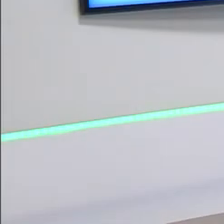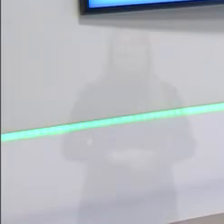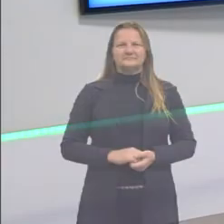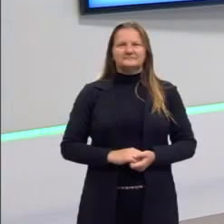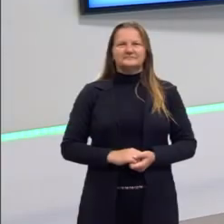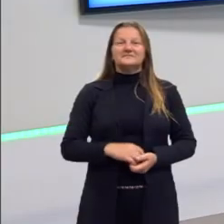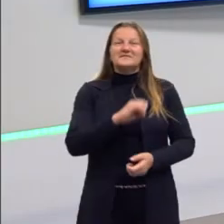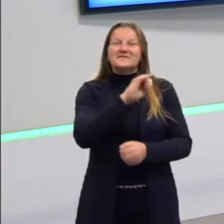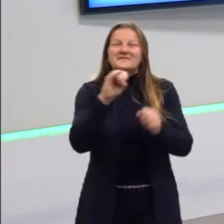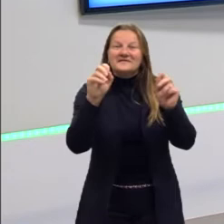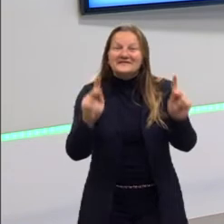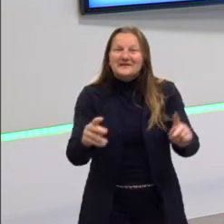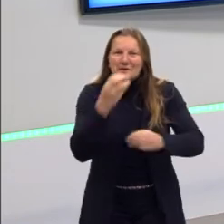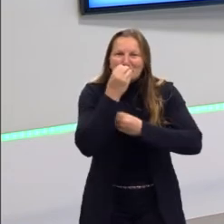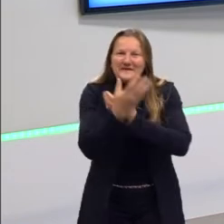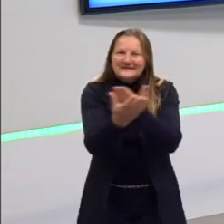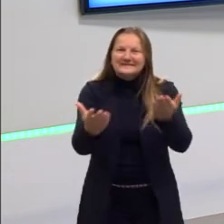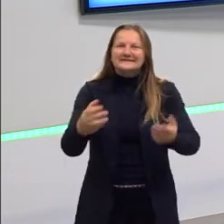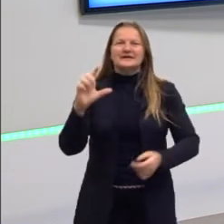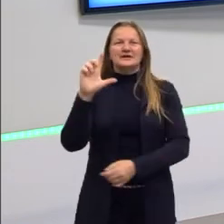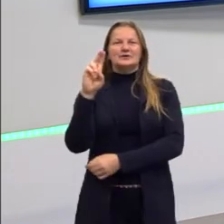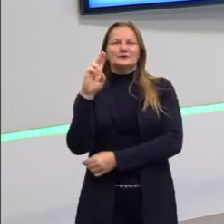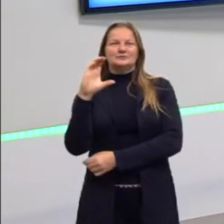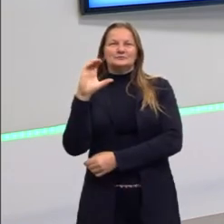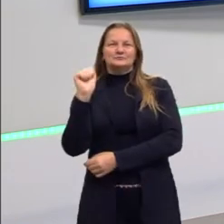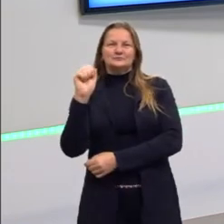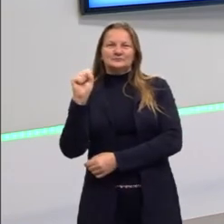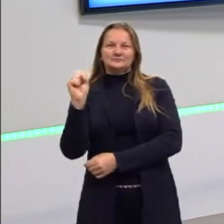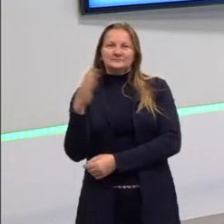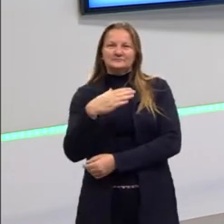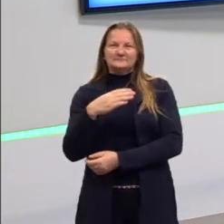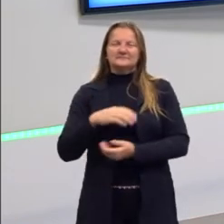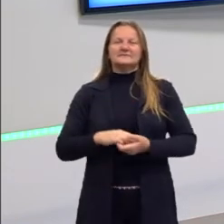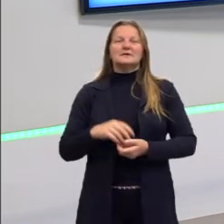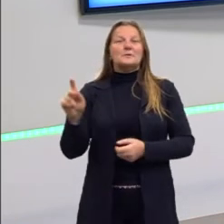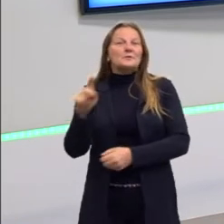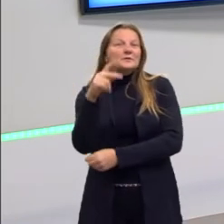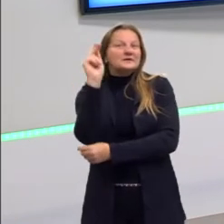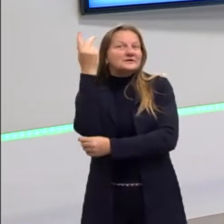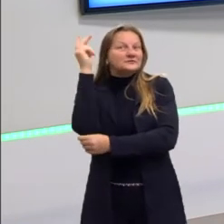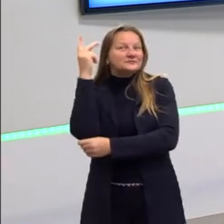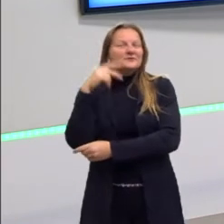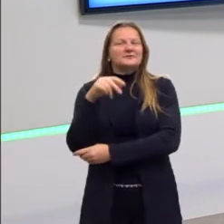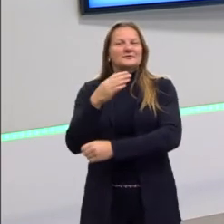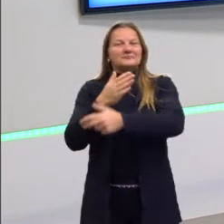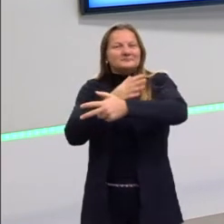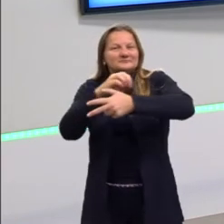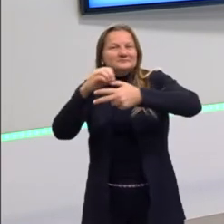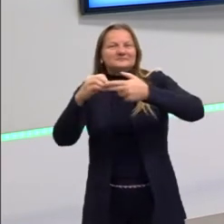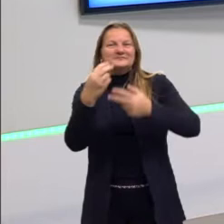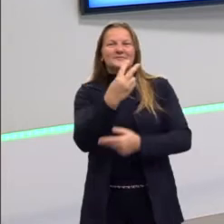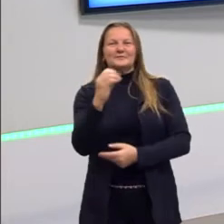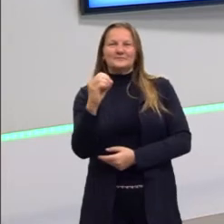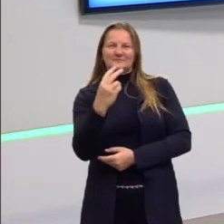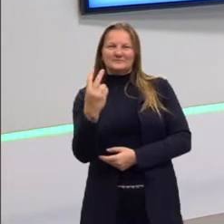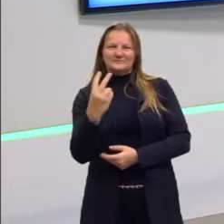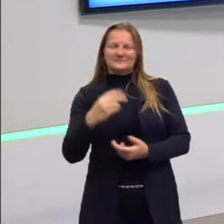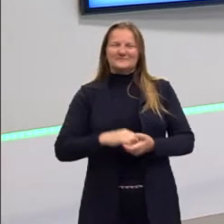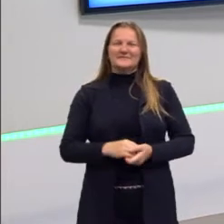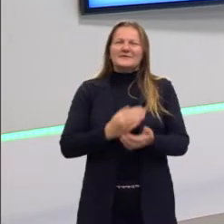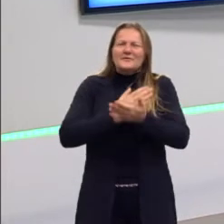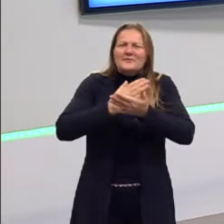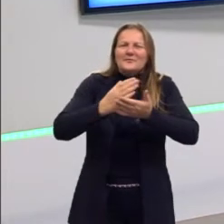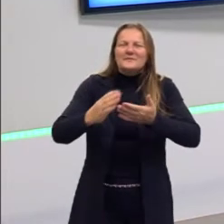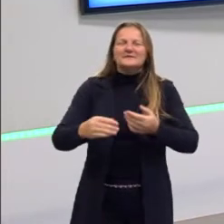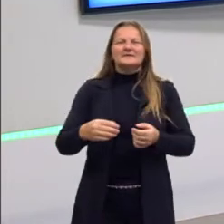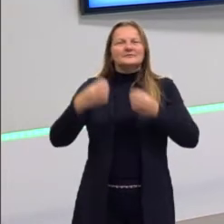E aí, pessoal, tudo bem? Eu sou o Lucas Labella, sou professor de História do Pré-ENEM-RS 2022. Eu vou começar